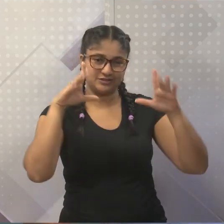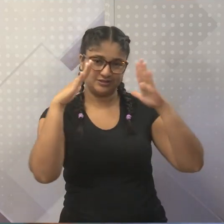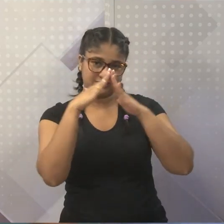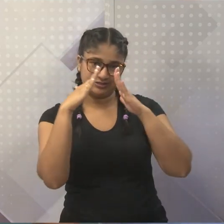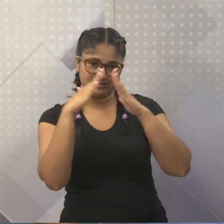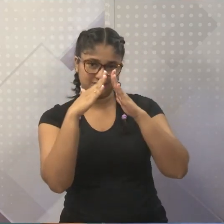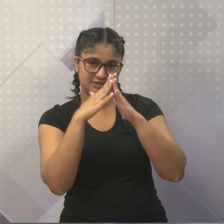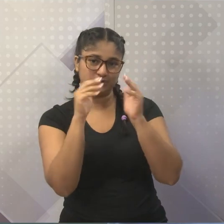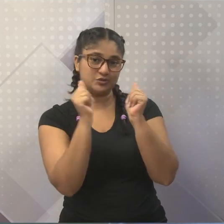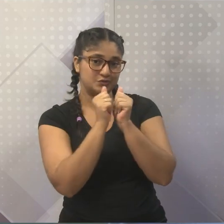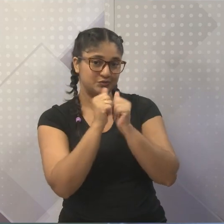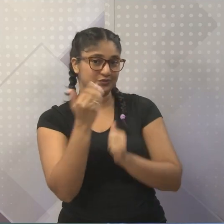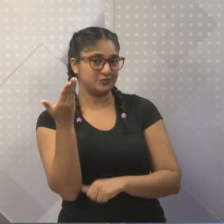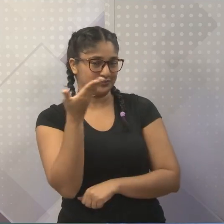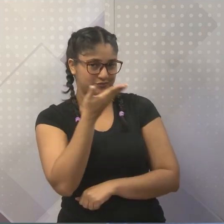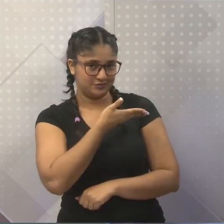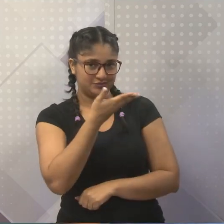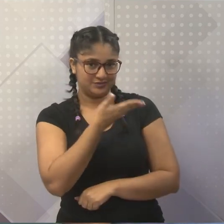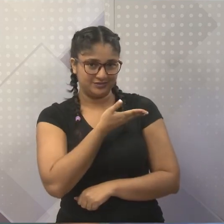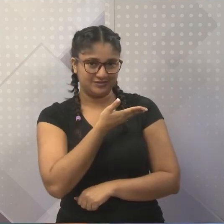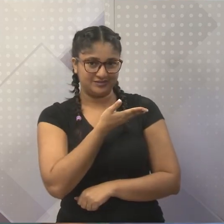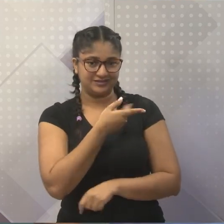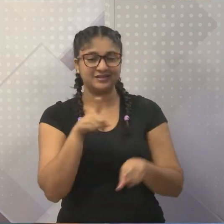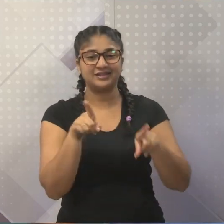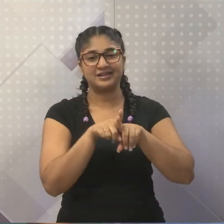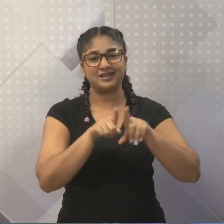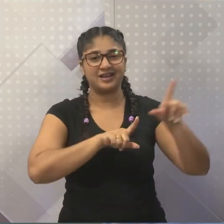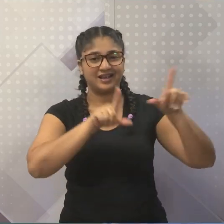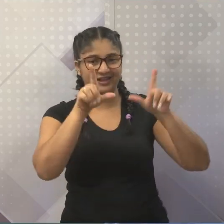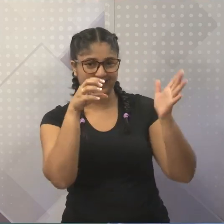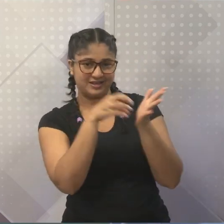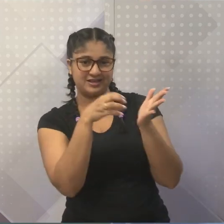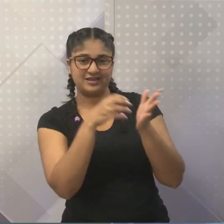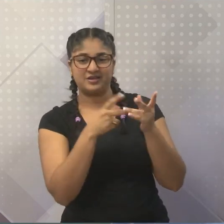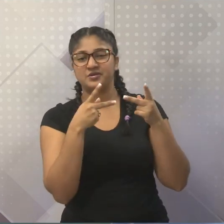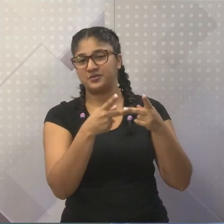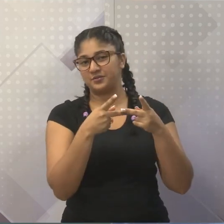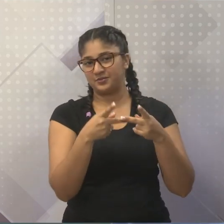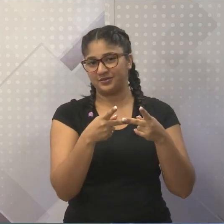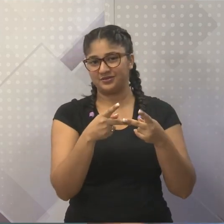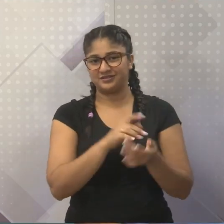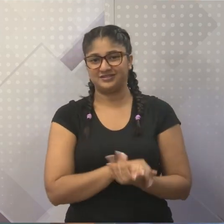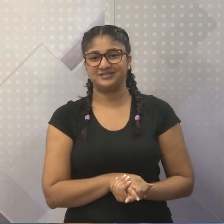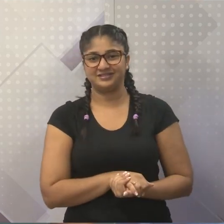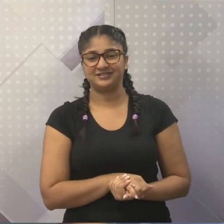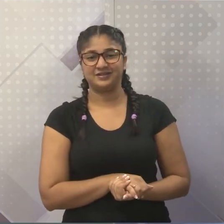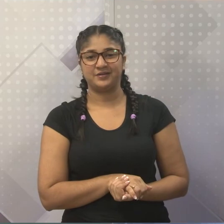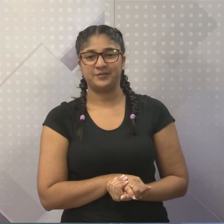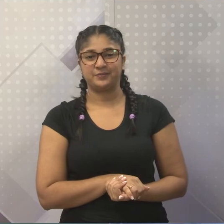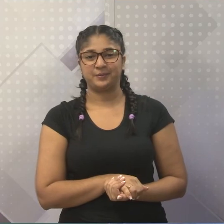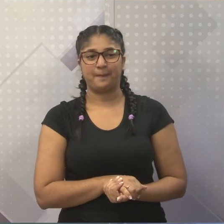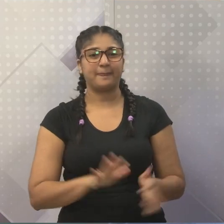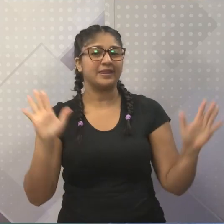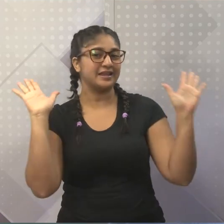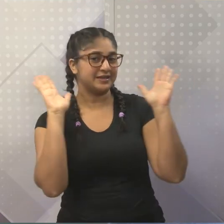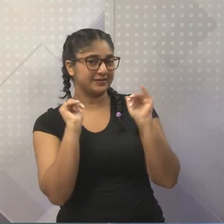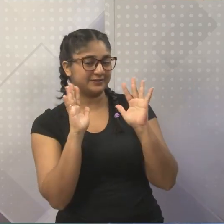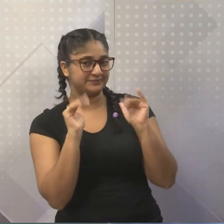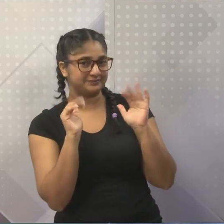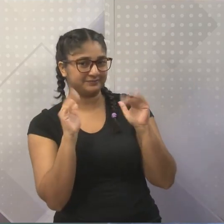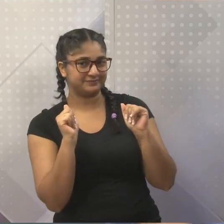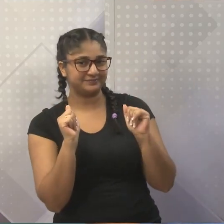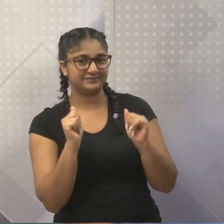aqui com o Pedro e, principalmente, a nossa conexão escolar. E aí, nosso tchau, tchau,